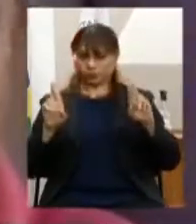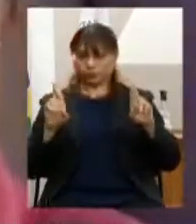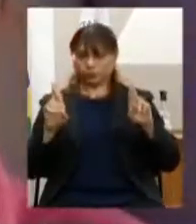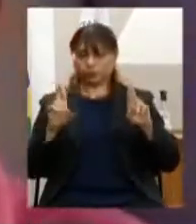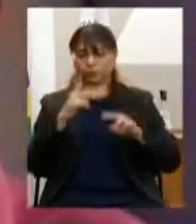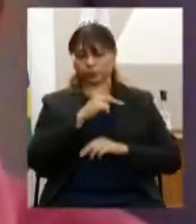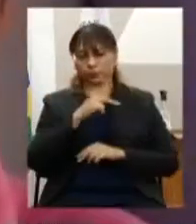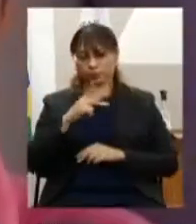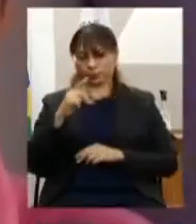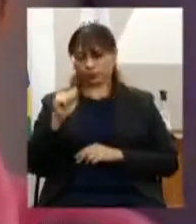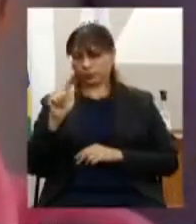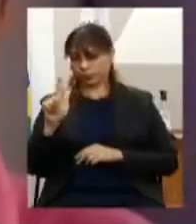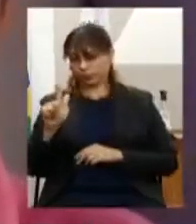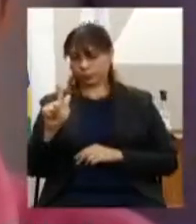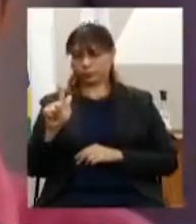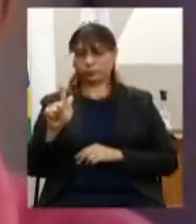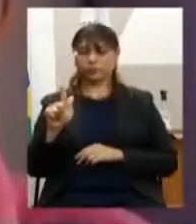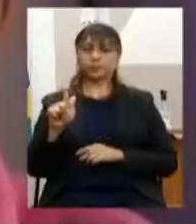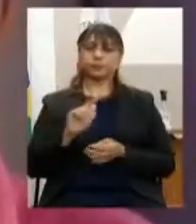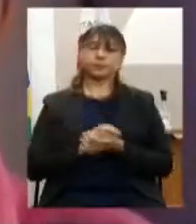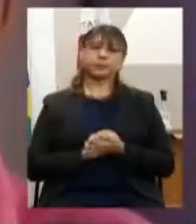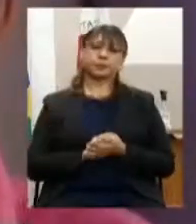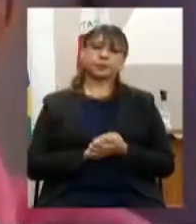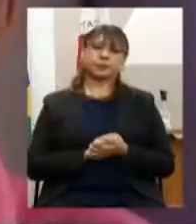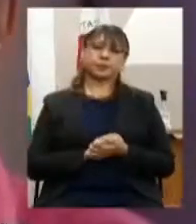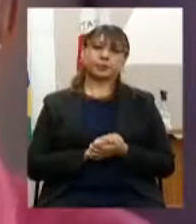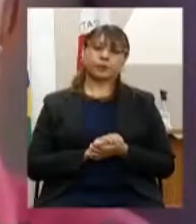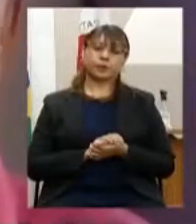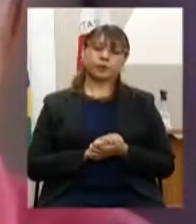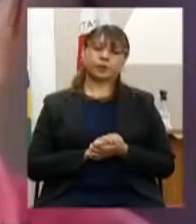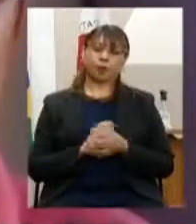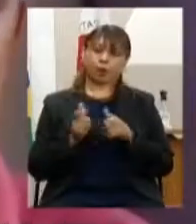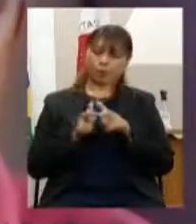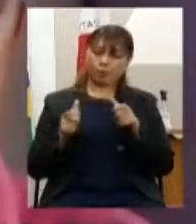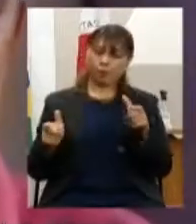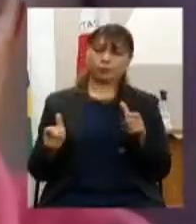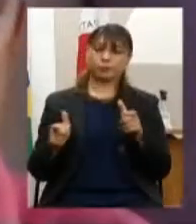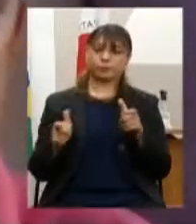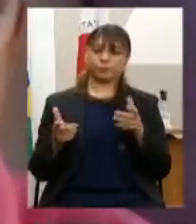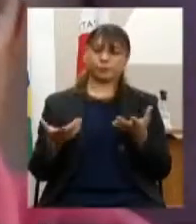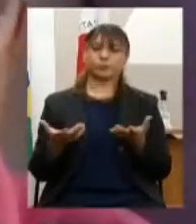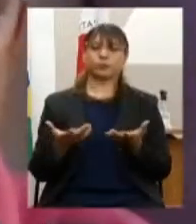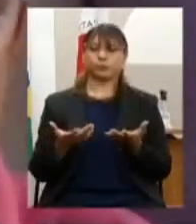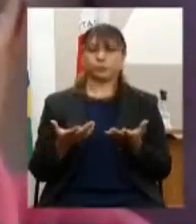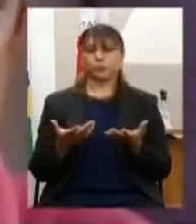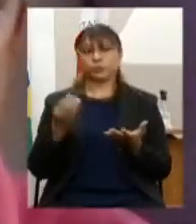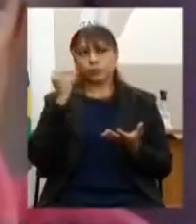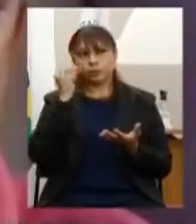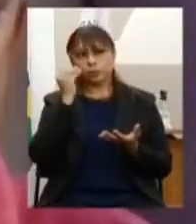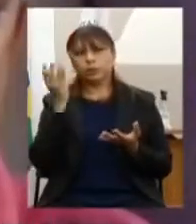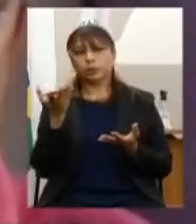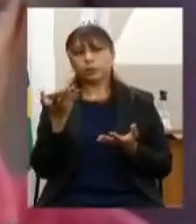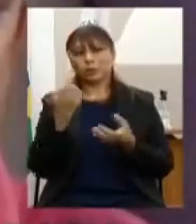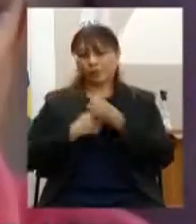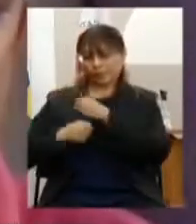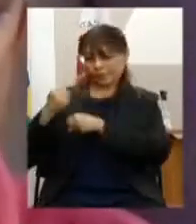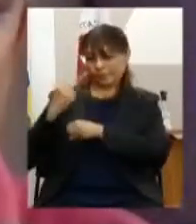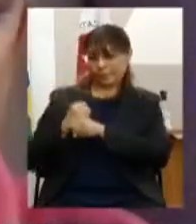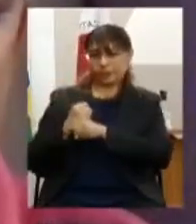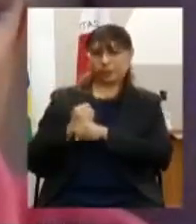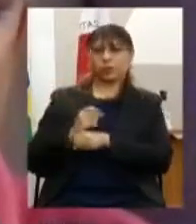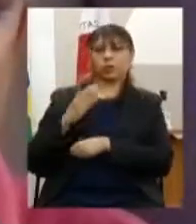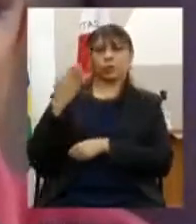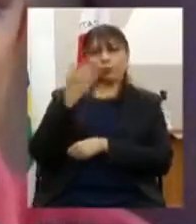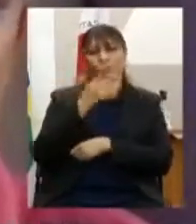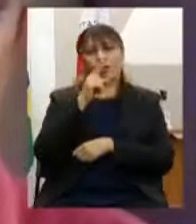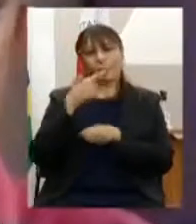PPAG, era abranger muito mais, deputado. Eu lembro que ano passado a gente teve Varginha,